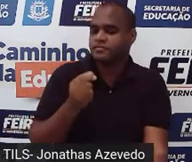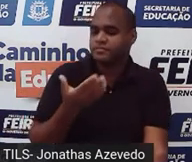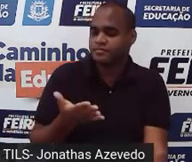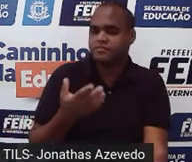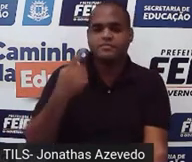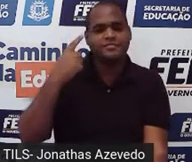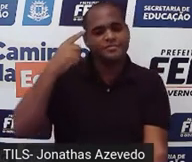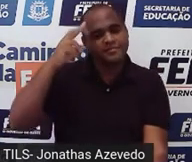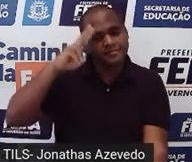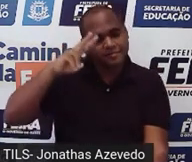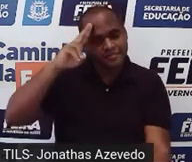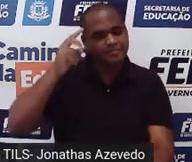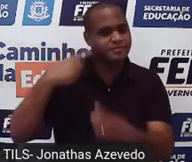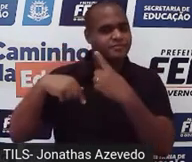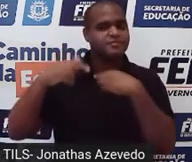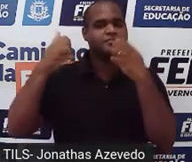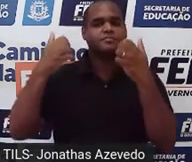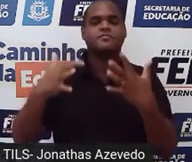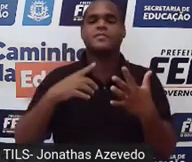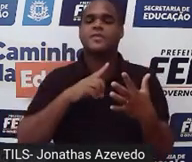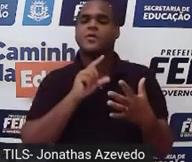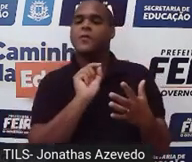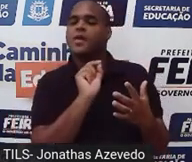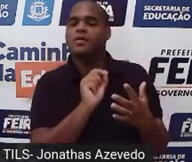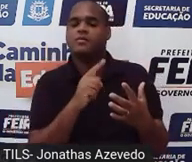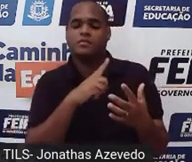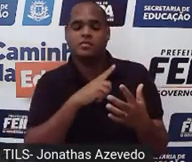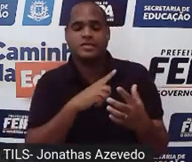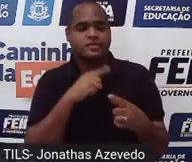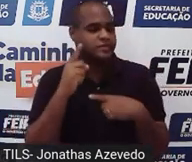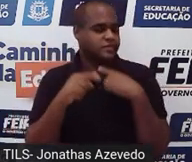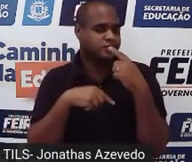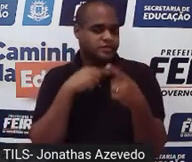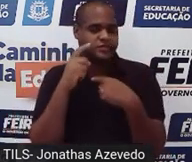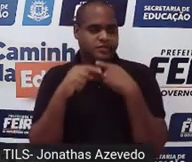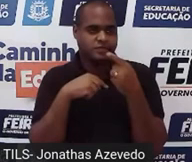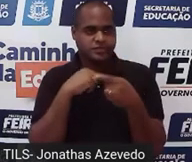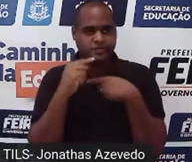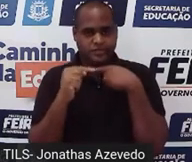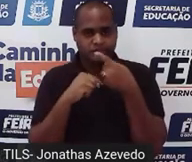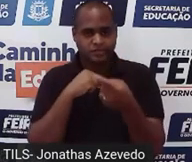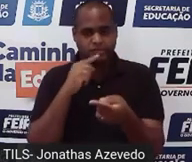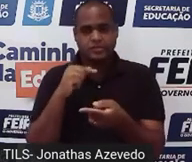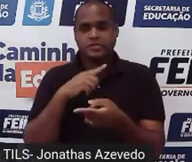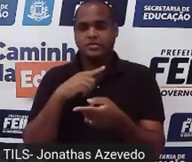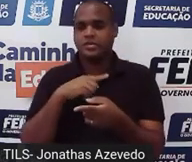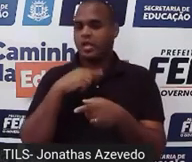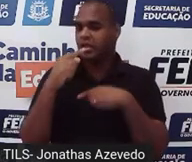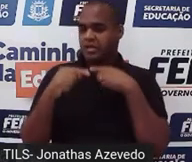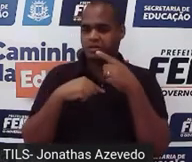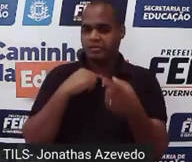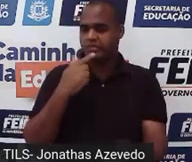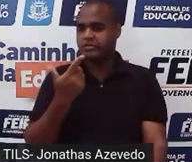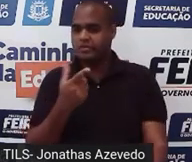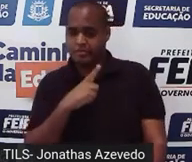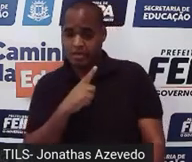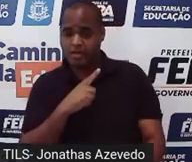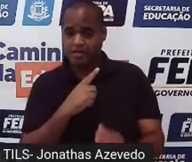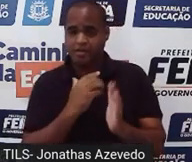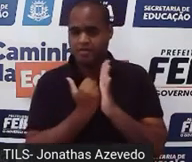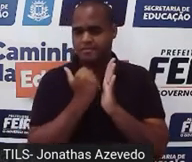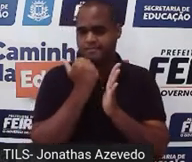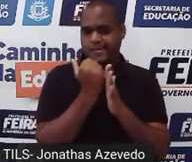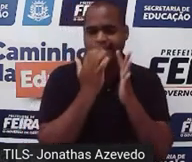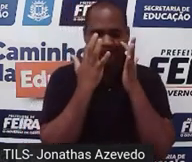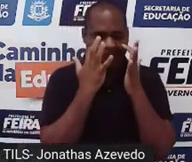lembranças vão te dizer onde é que você teve mais dúvida, onde é que você teve menos dúvida, onde é que precisou de